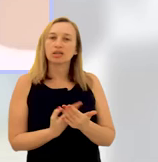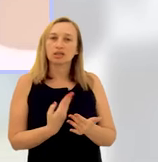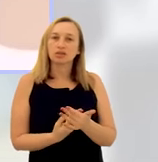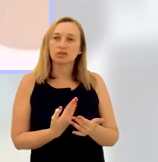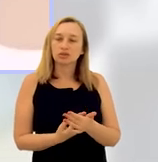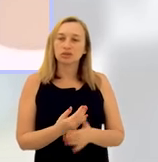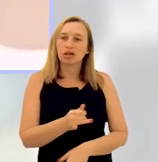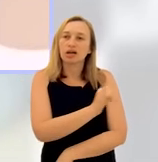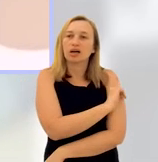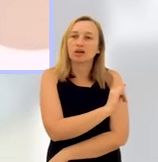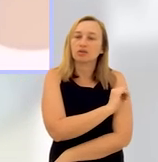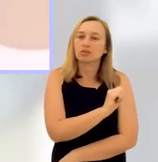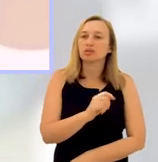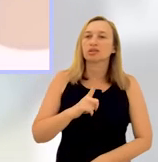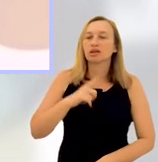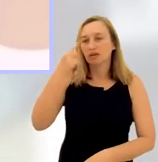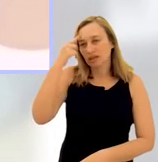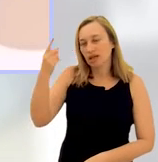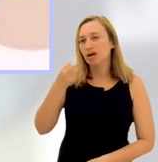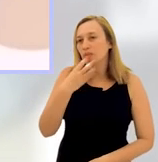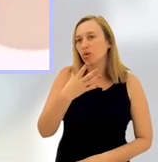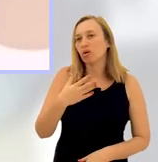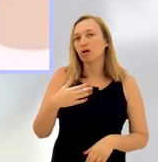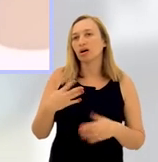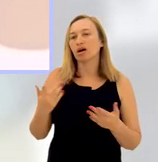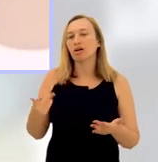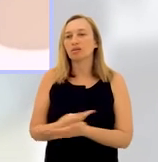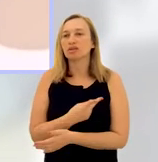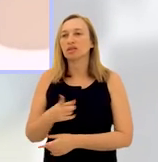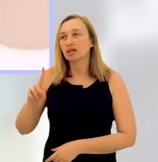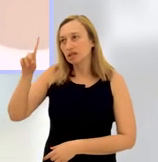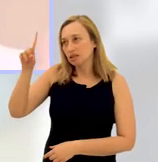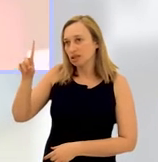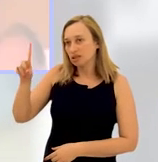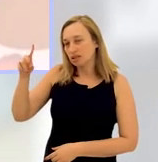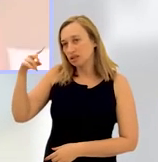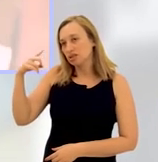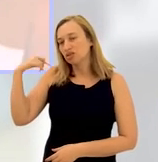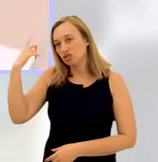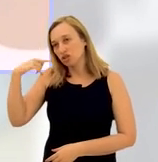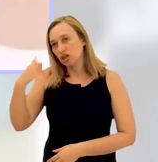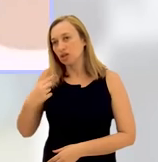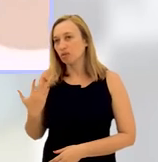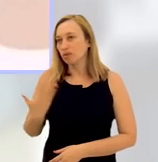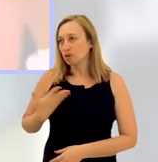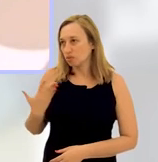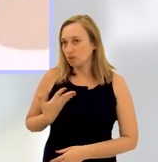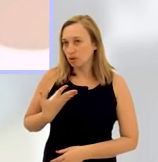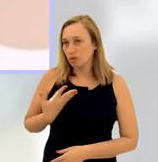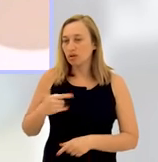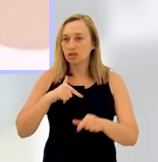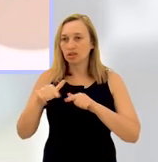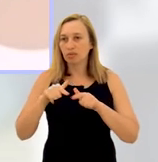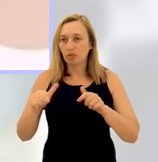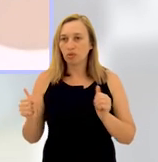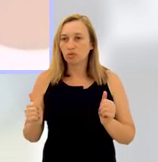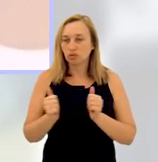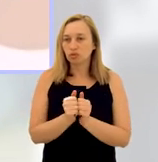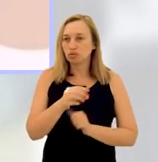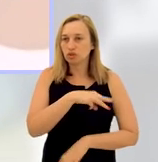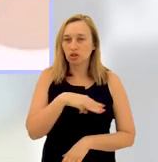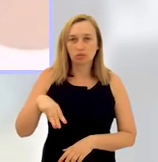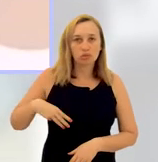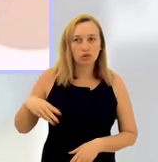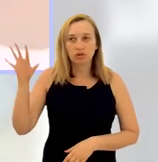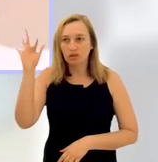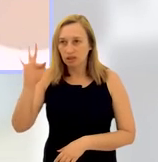estudantes têm boas ideias, e essa ideia surgiu de uma conexão entre Direito, eu e o Hassan, que é colega meu, que trabalhou